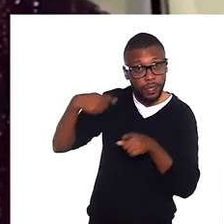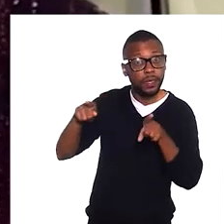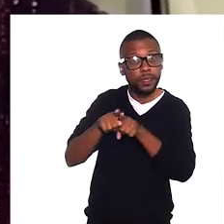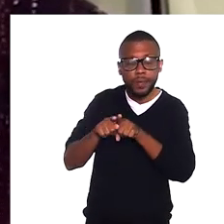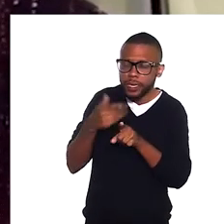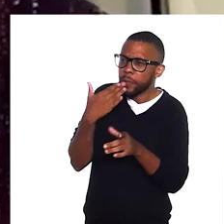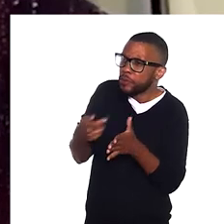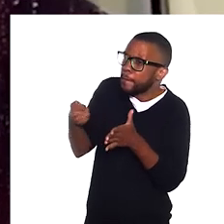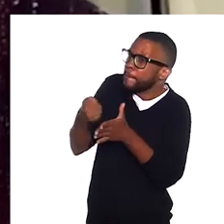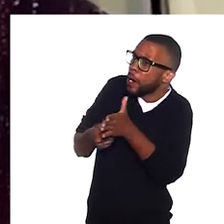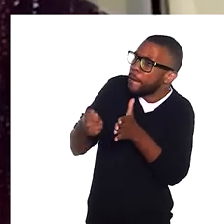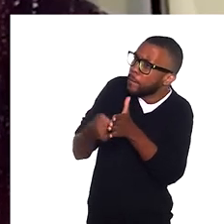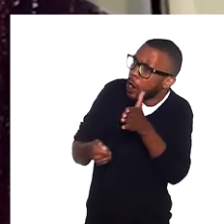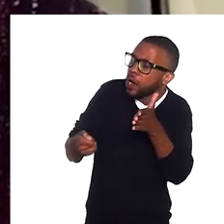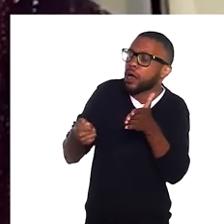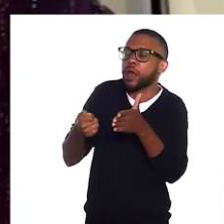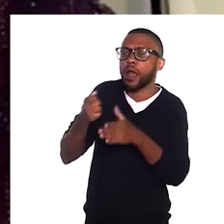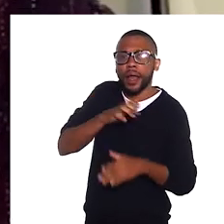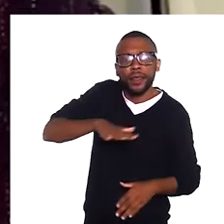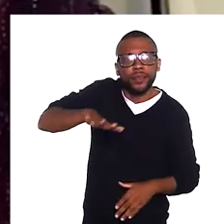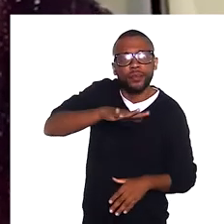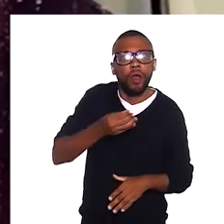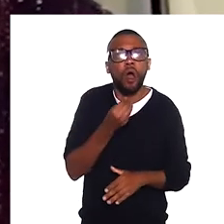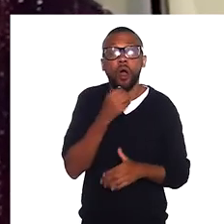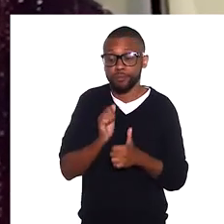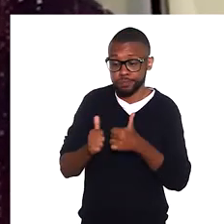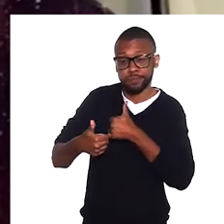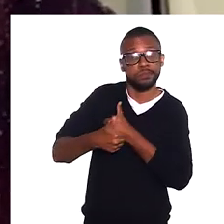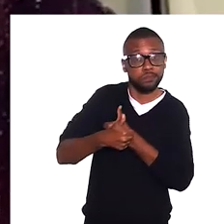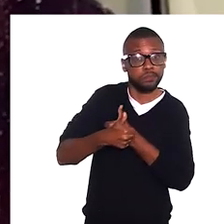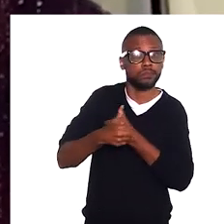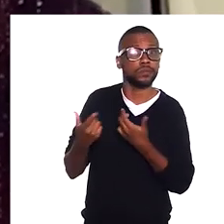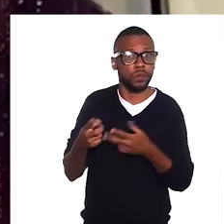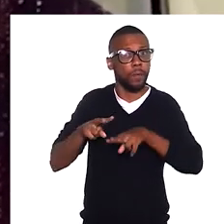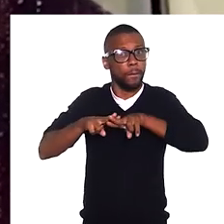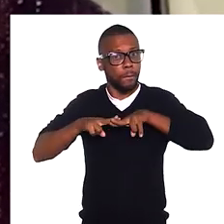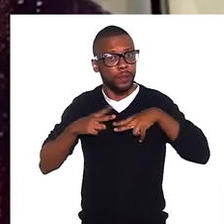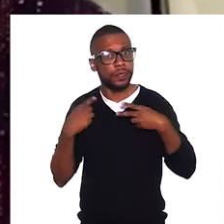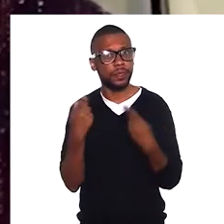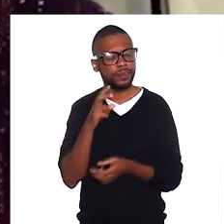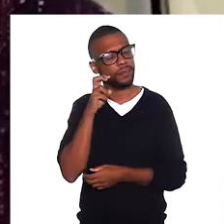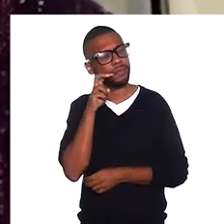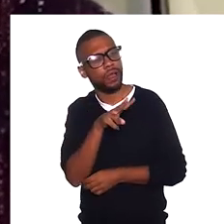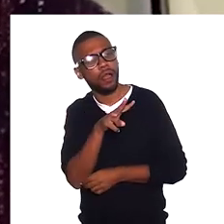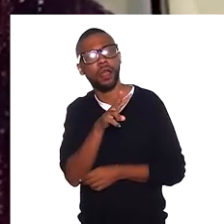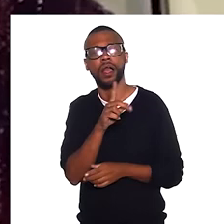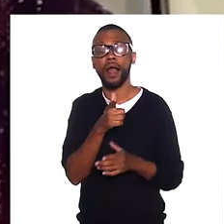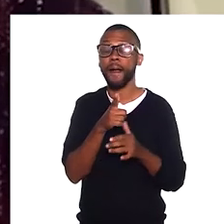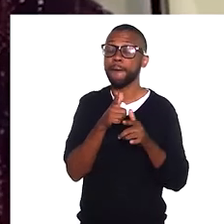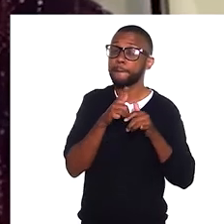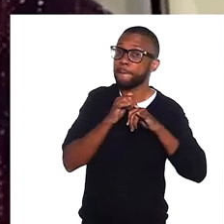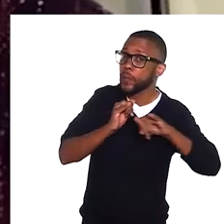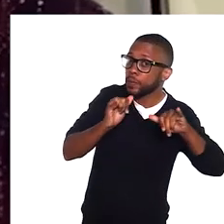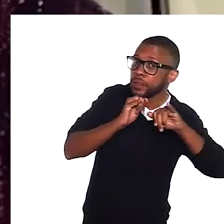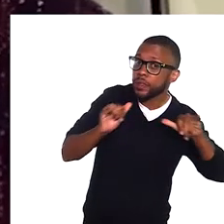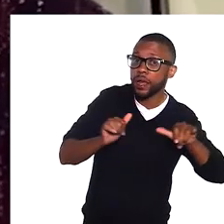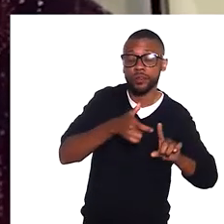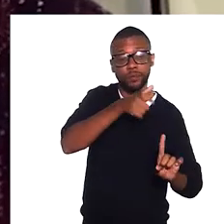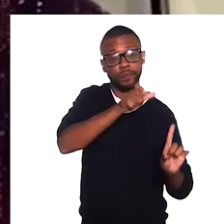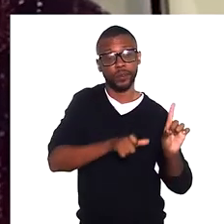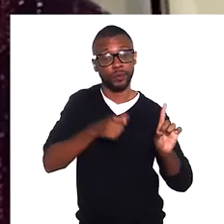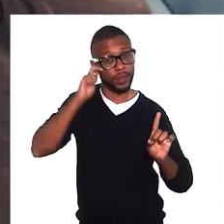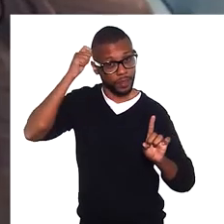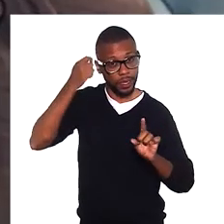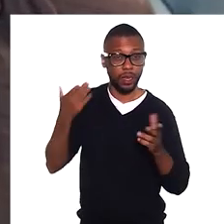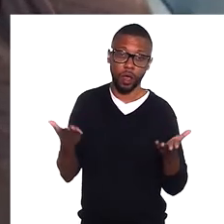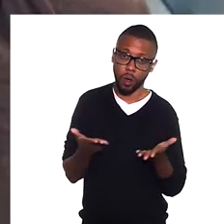negra também está reivindicando esse espaço. Então, acho que por isso que a gente acaba vendo mais publicidade com pessoas negras